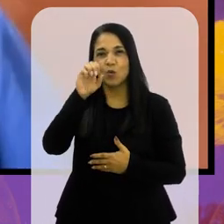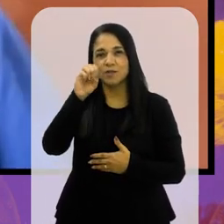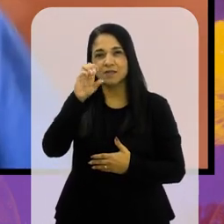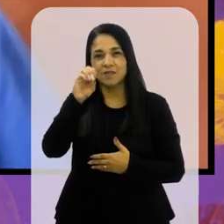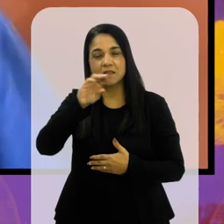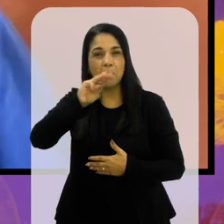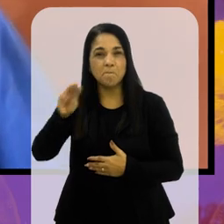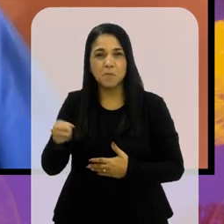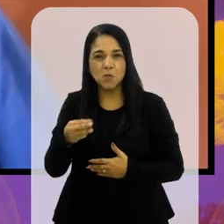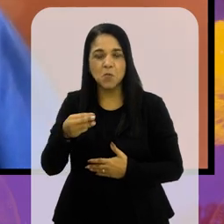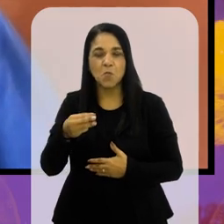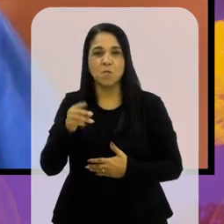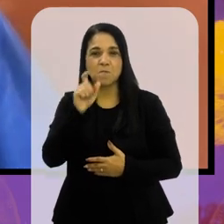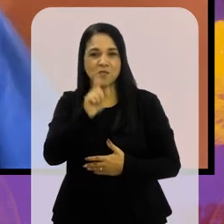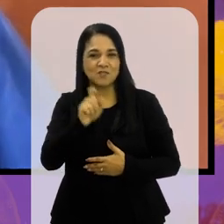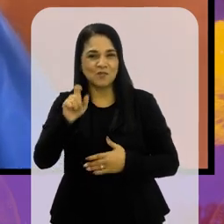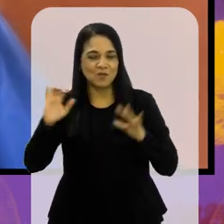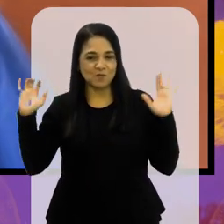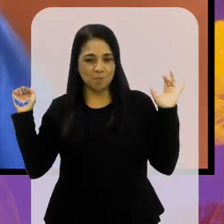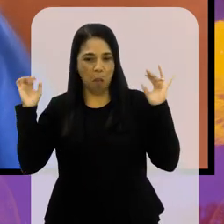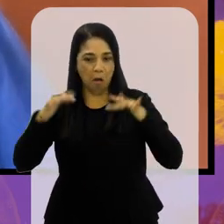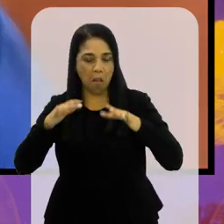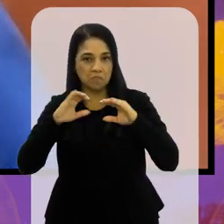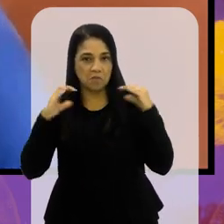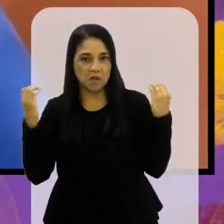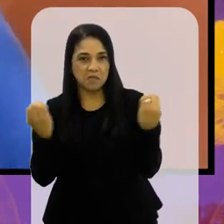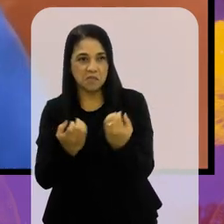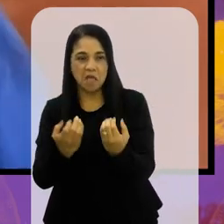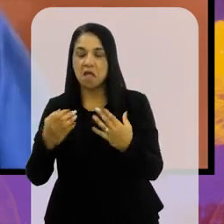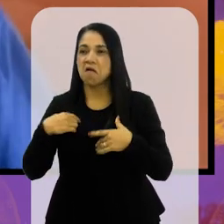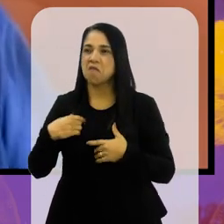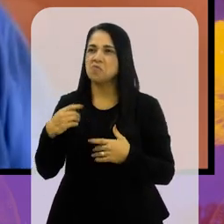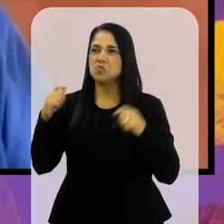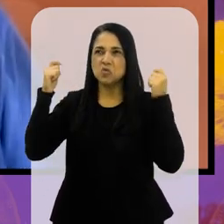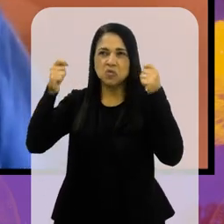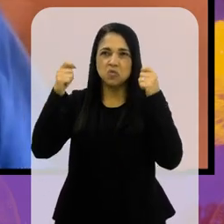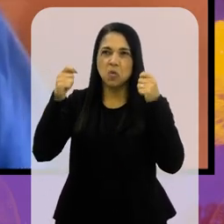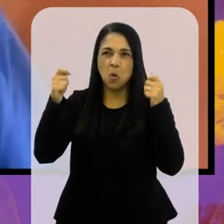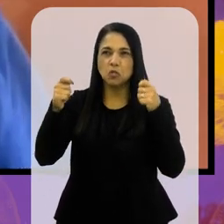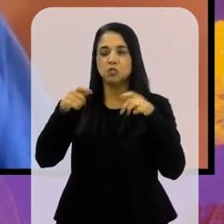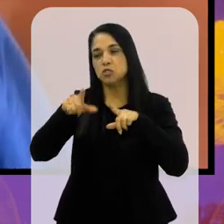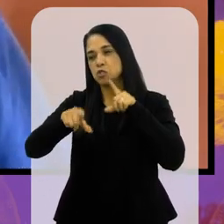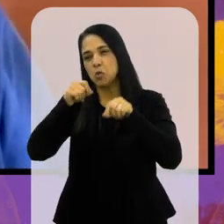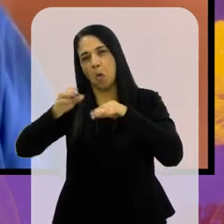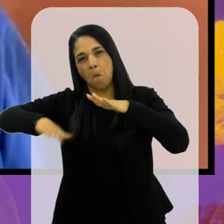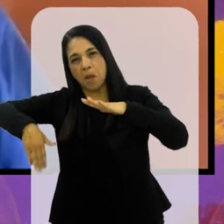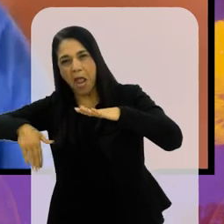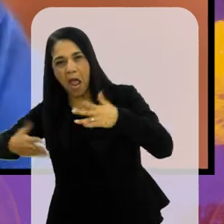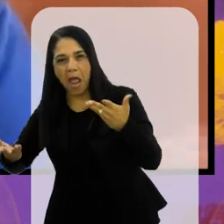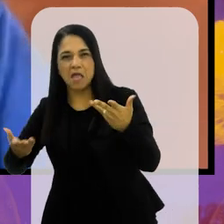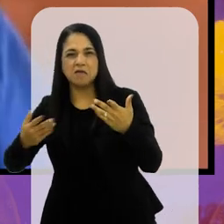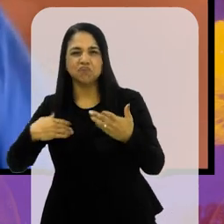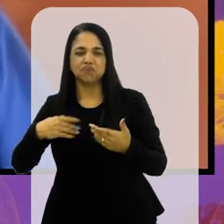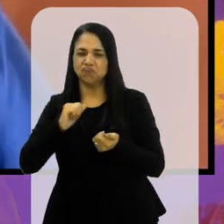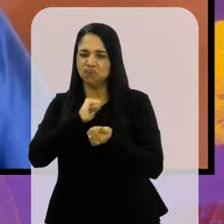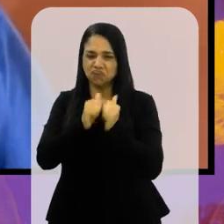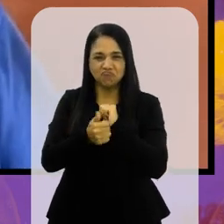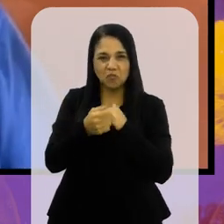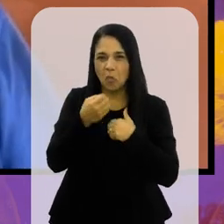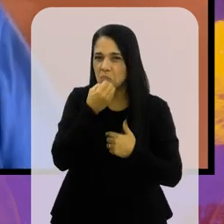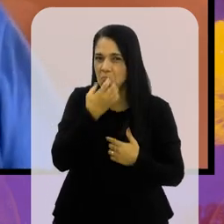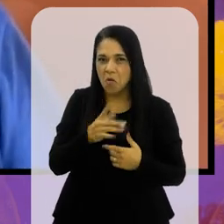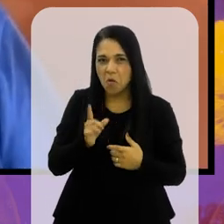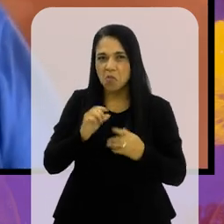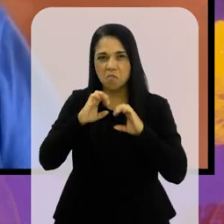rádio e falava o dia que tinha 80 mil pessoas no Maracanã. Torcedor hoje não quis vir ao Maracanã, preferiu ir para a praia.